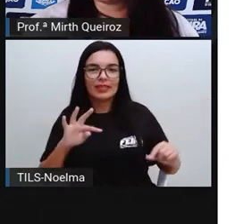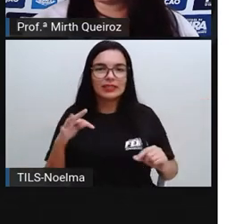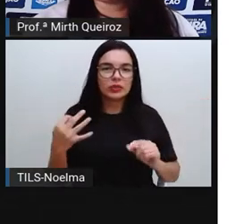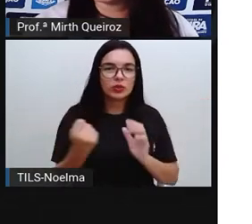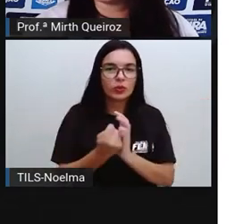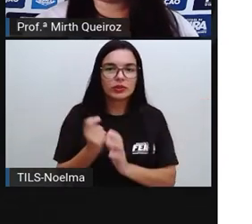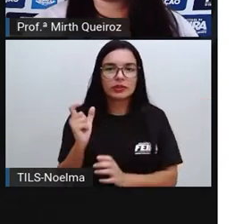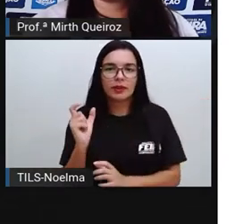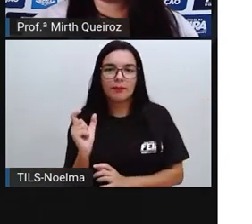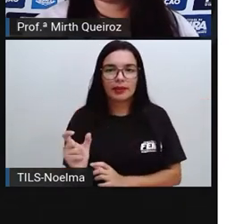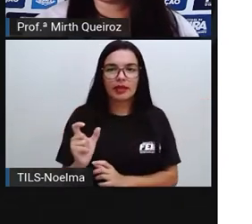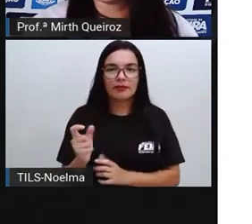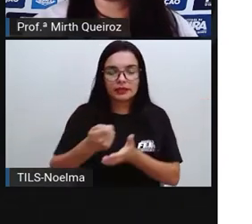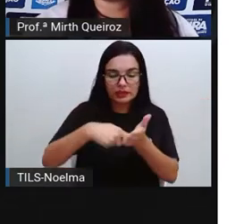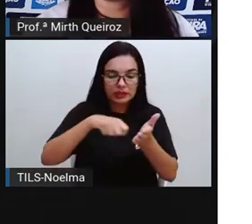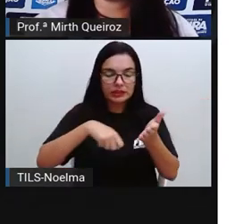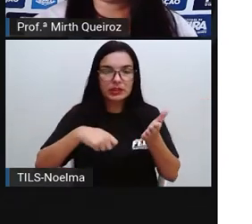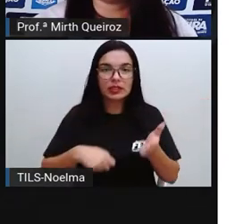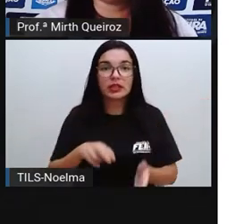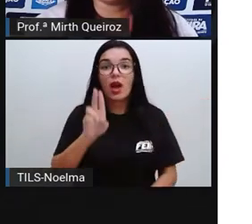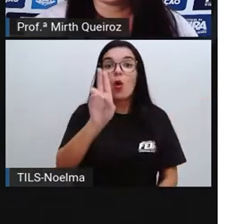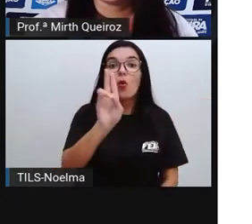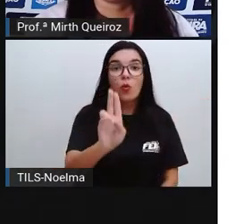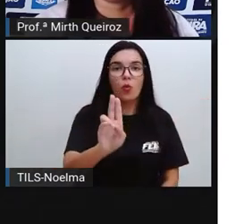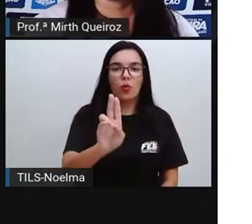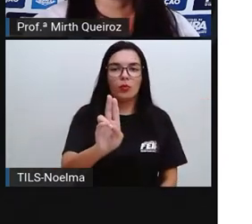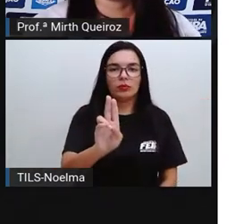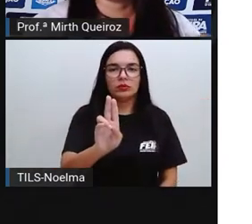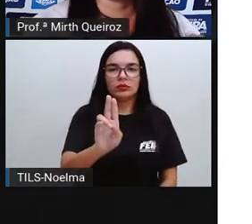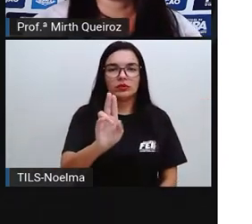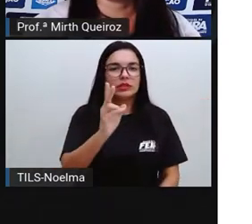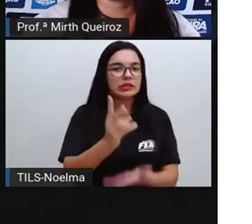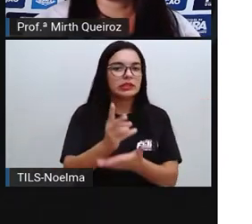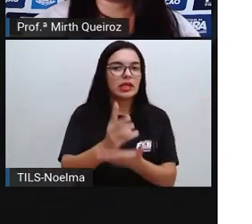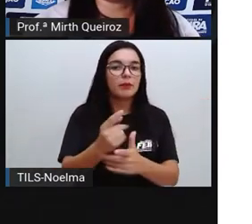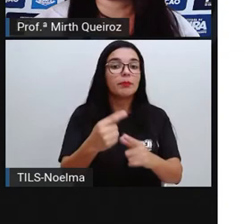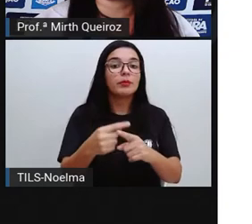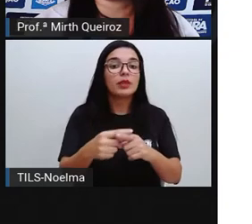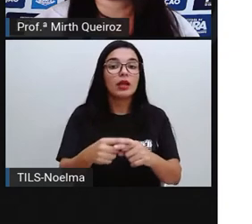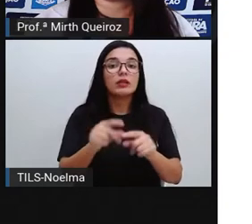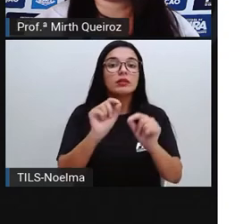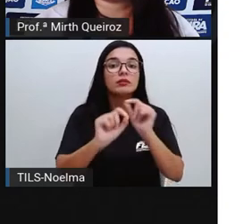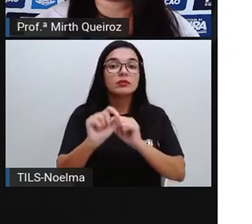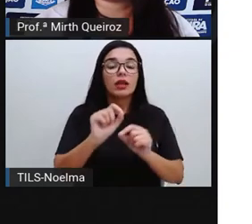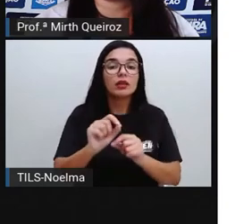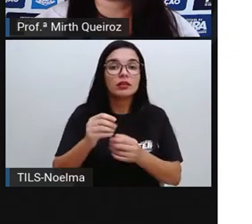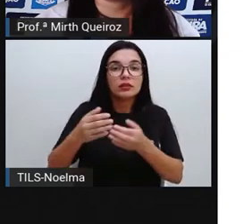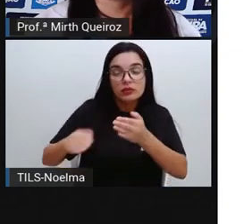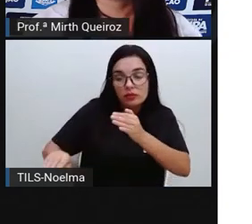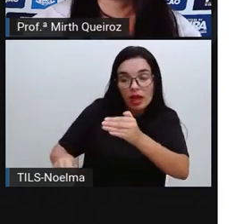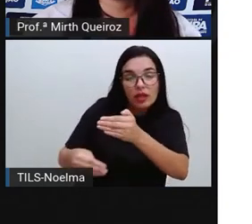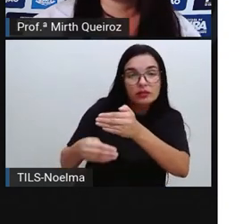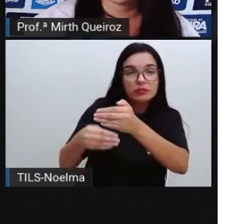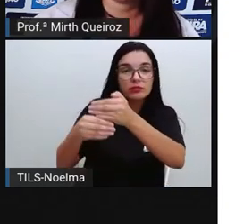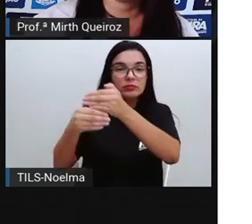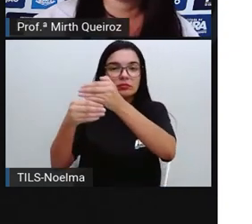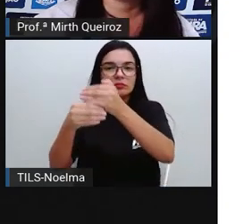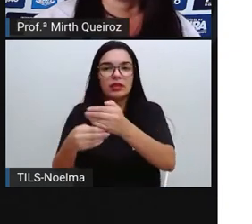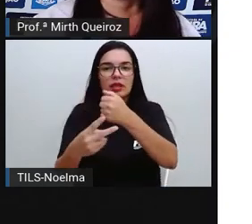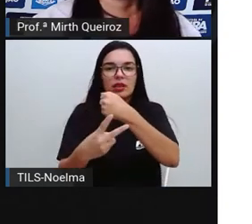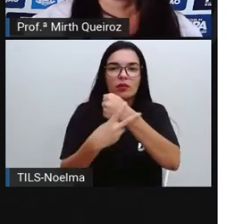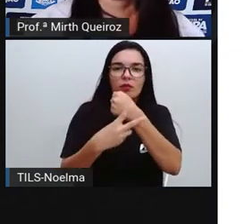todas escritas com a letra U. Pois é a desinência dessa terminação dos